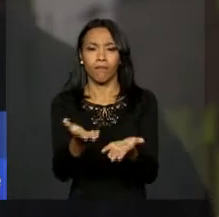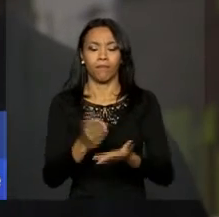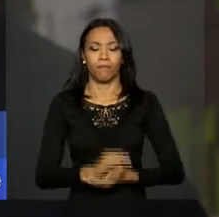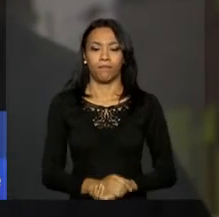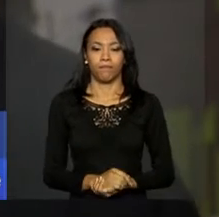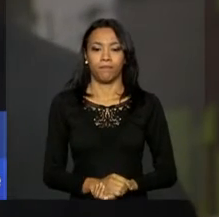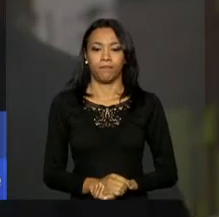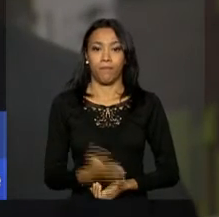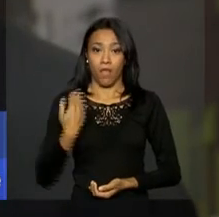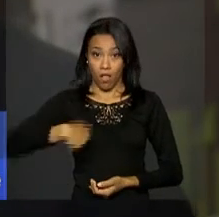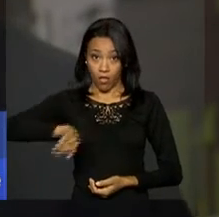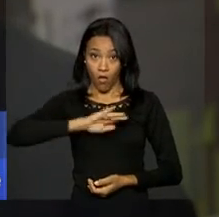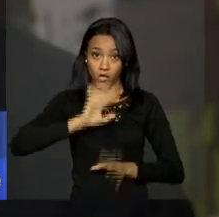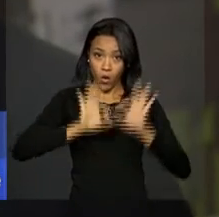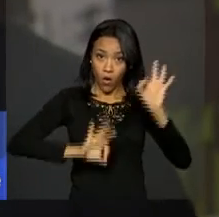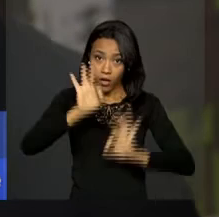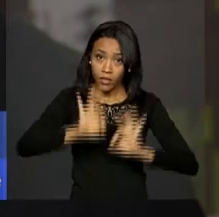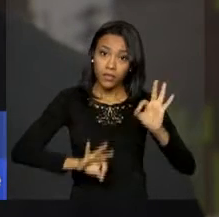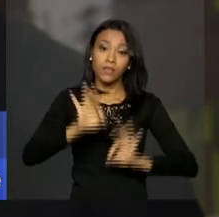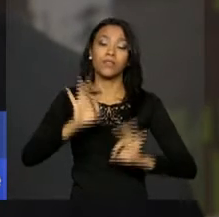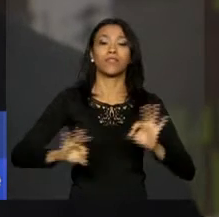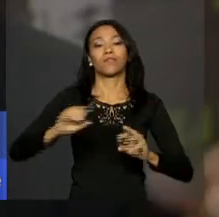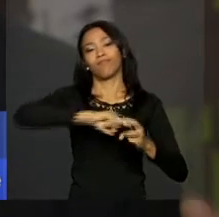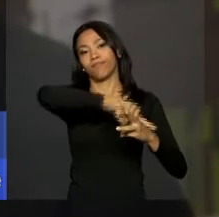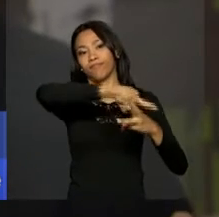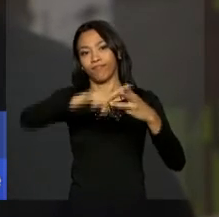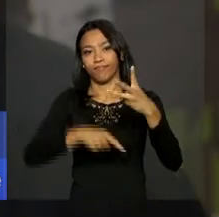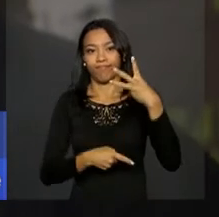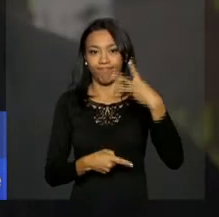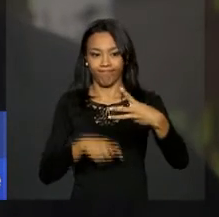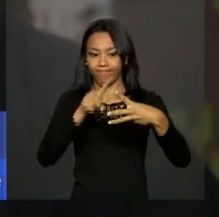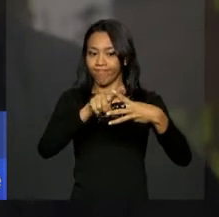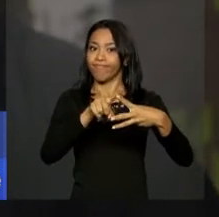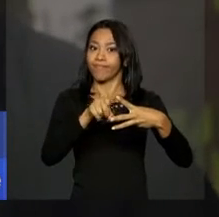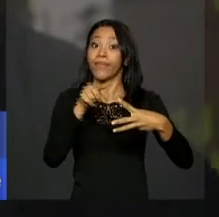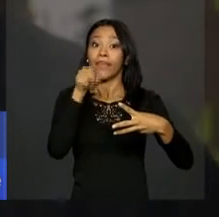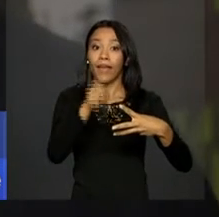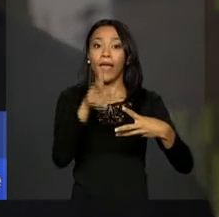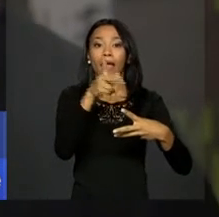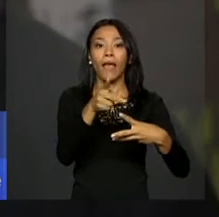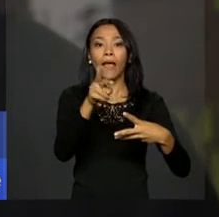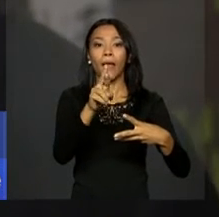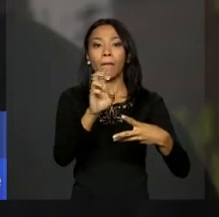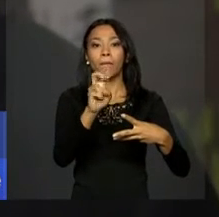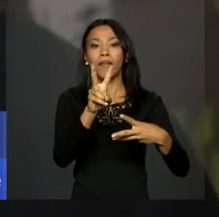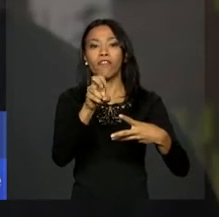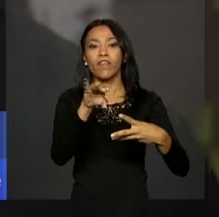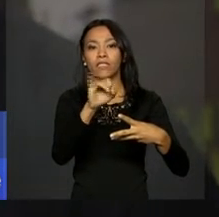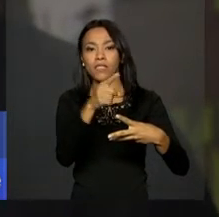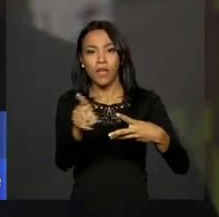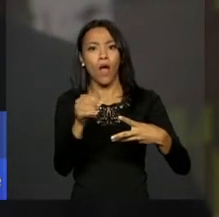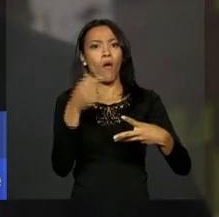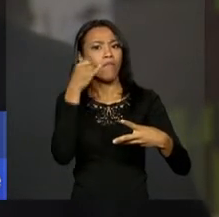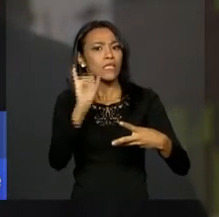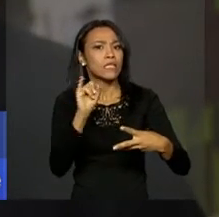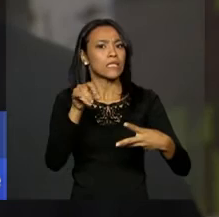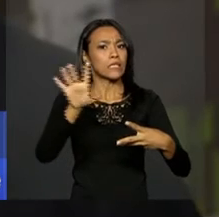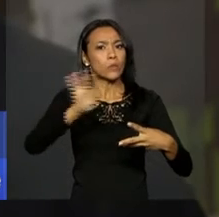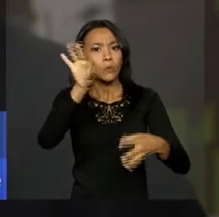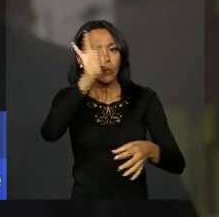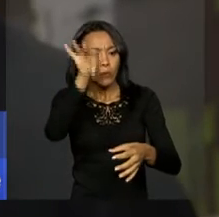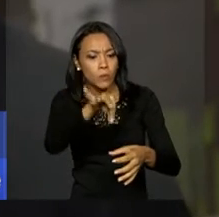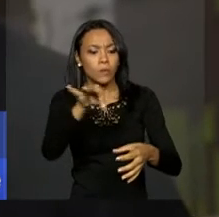Nós estamos organizando a assistência social em três grandes frentes. A prevenção, que é isso, como combater o mosquito, dar informação à